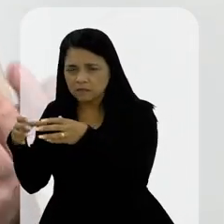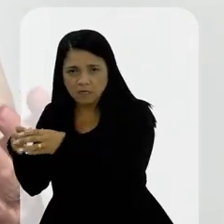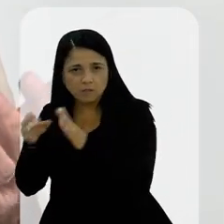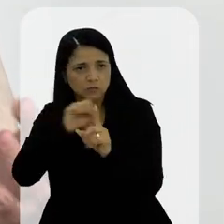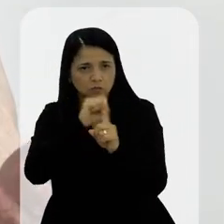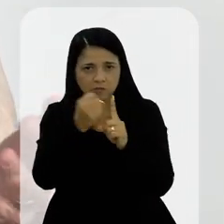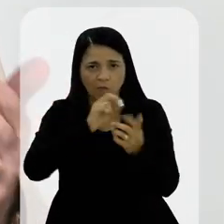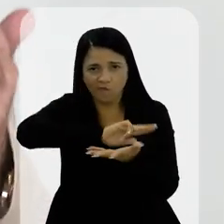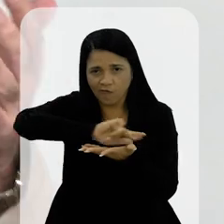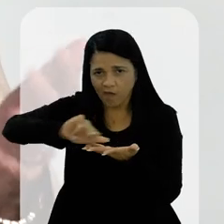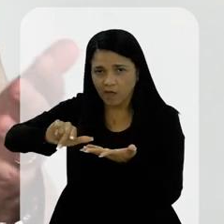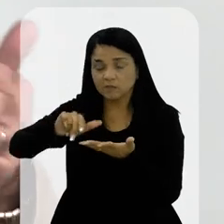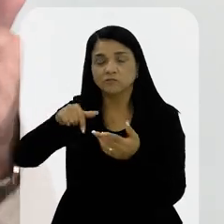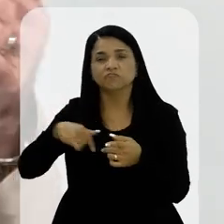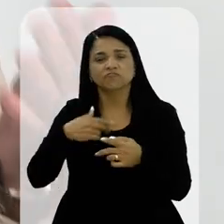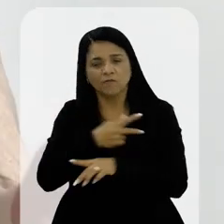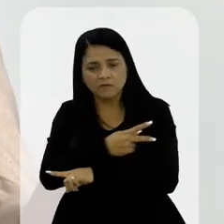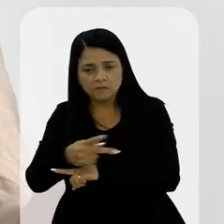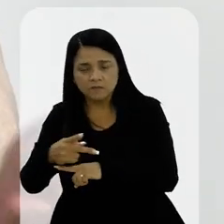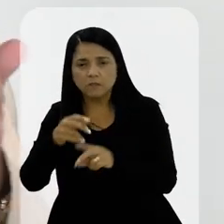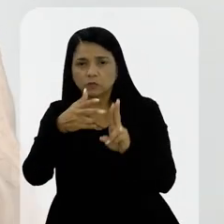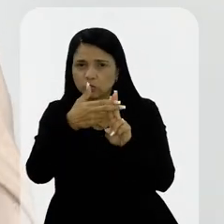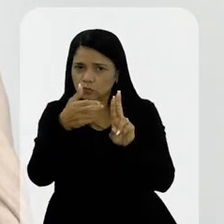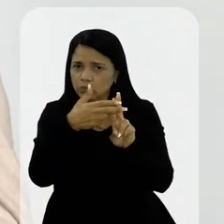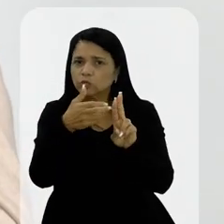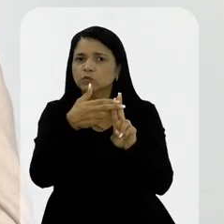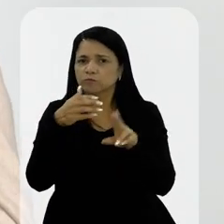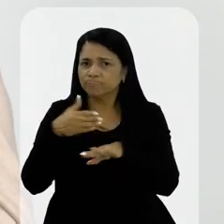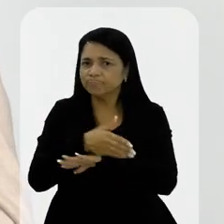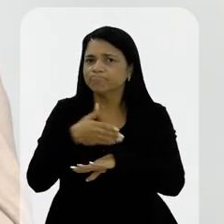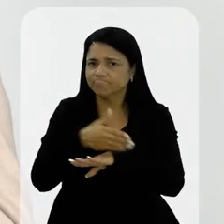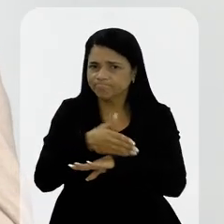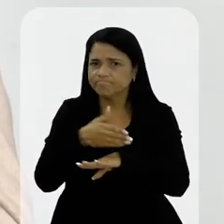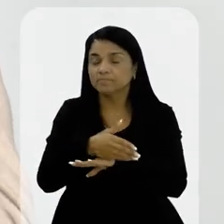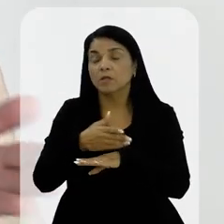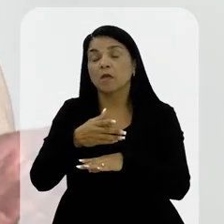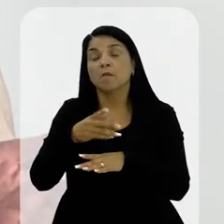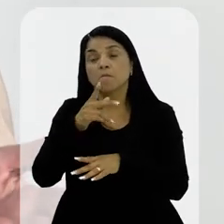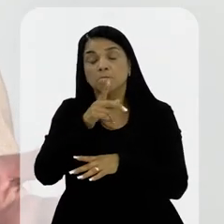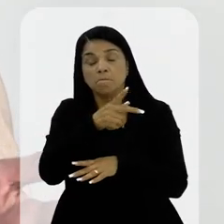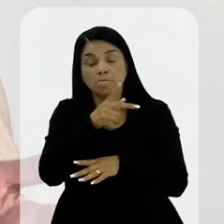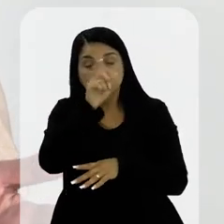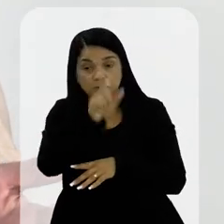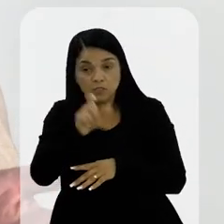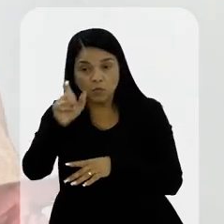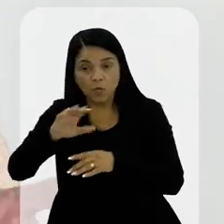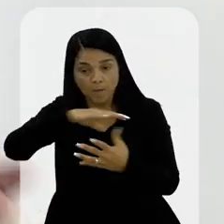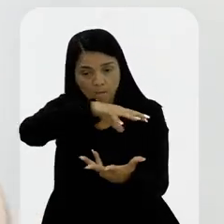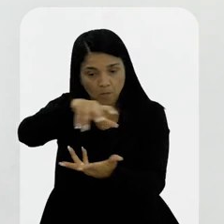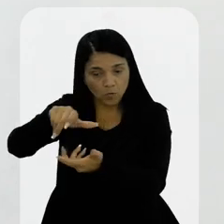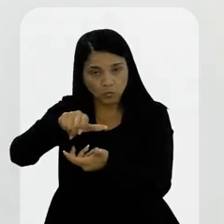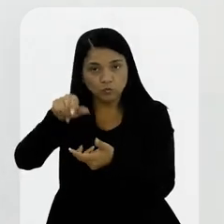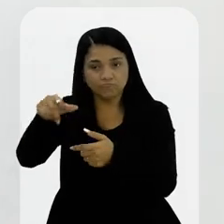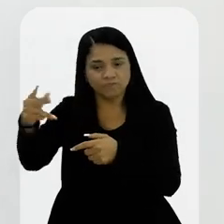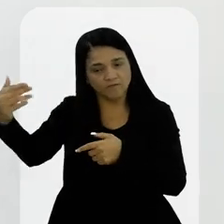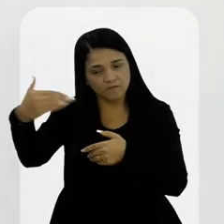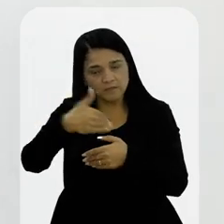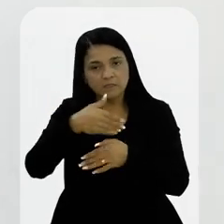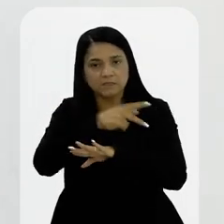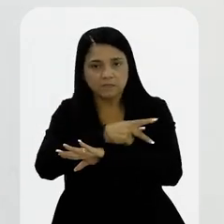níveis socioeconômicos visitando o SUS, a deputada acabou de falar, pessoas até vindas de fora, pela qualidade.